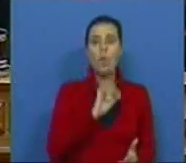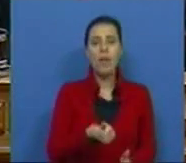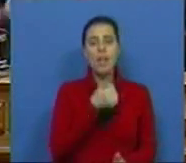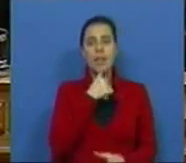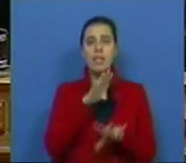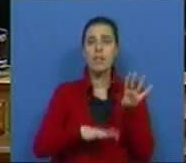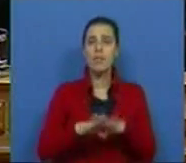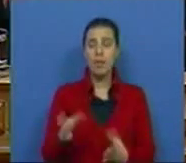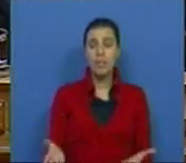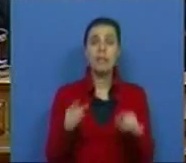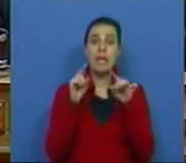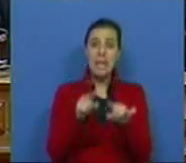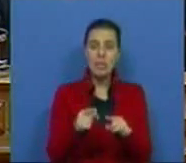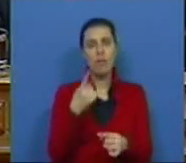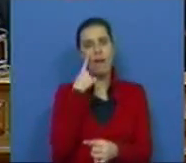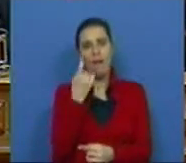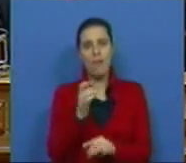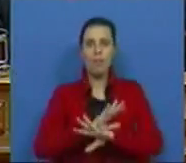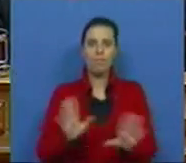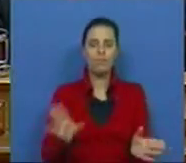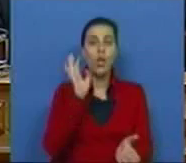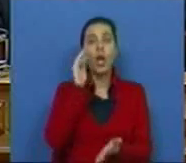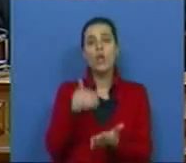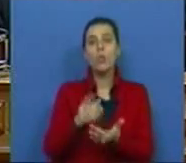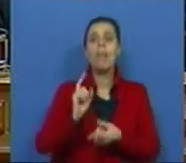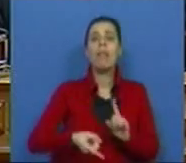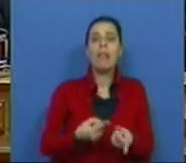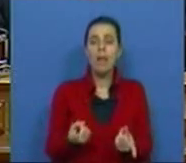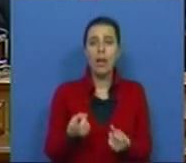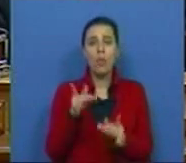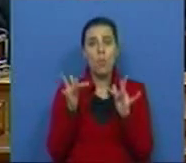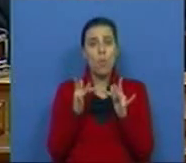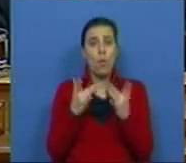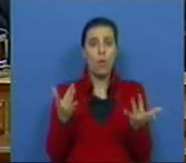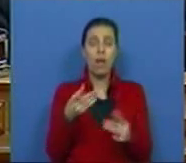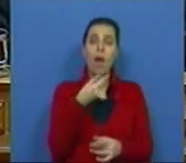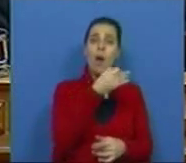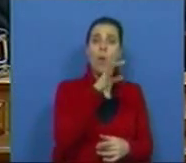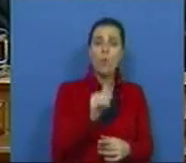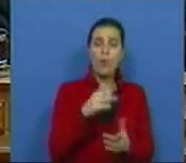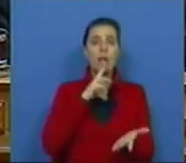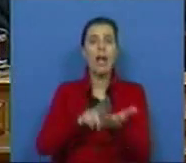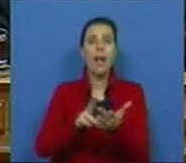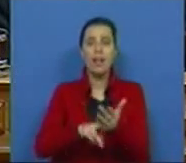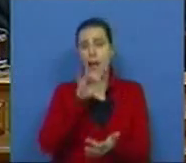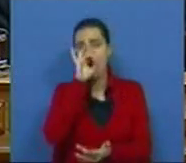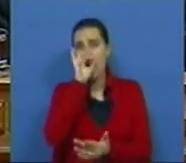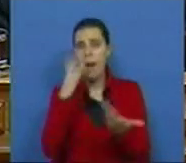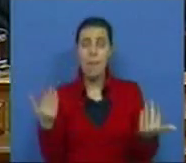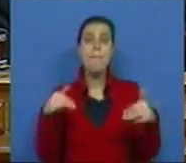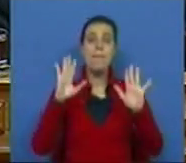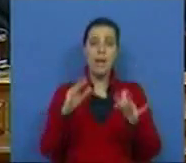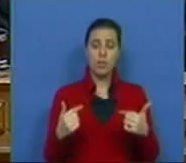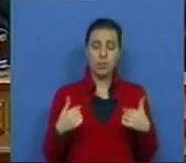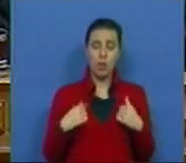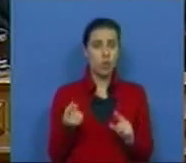decidiu fazer. Isso é significativo e resulta certamente de um contacto do PS com a realidade. Mas nós